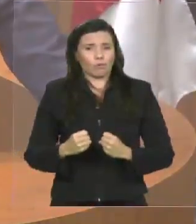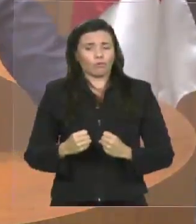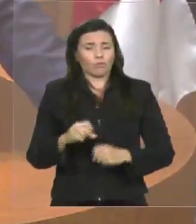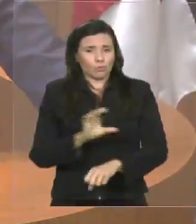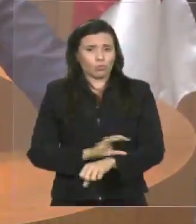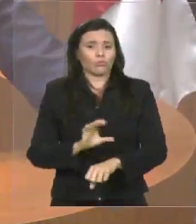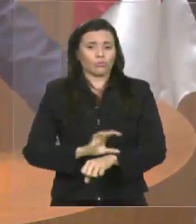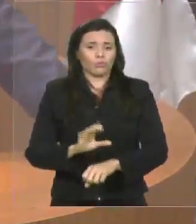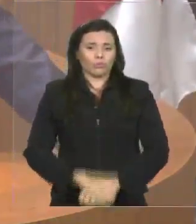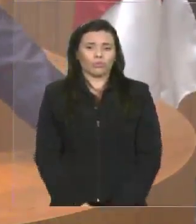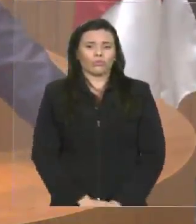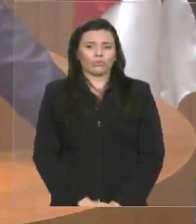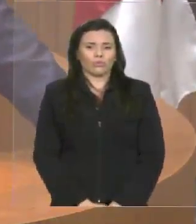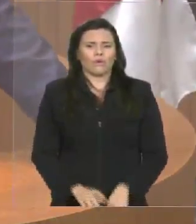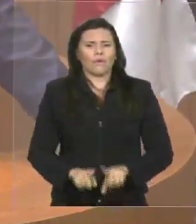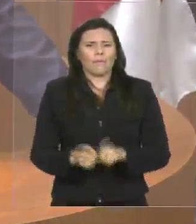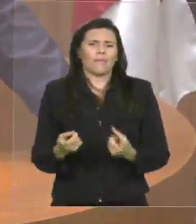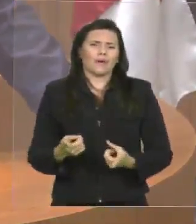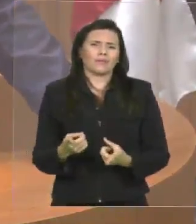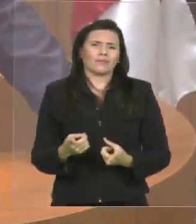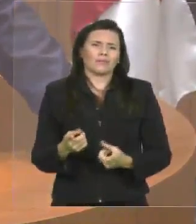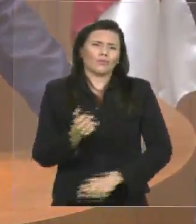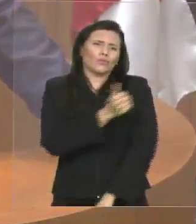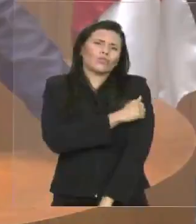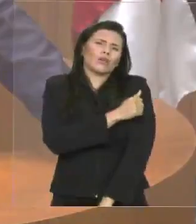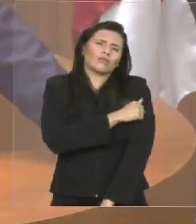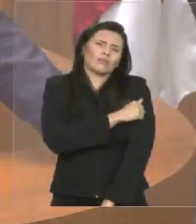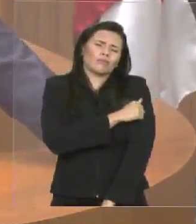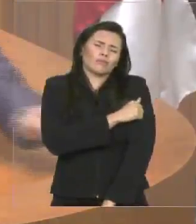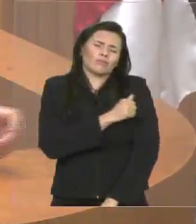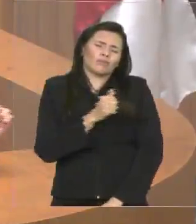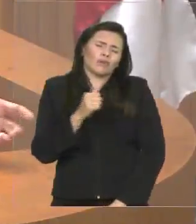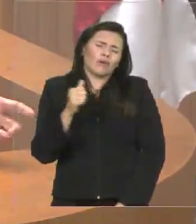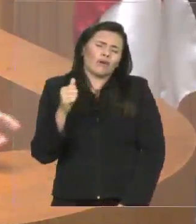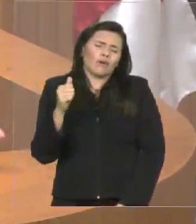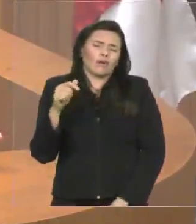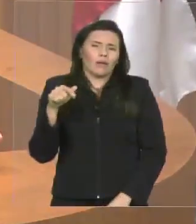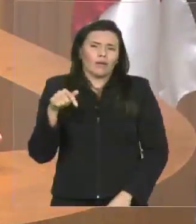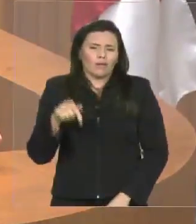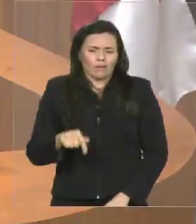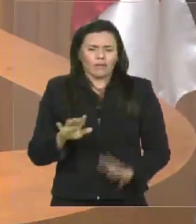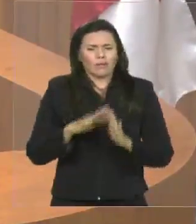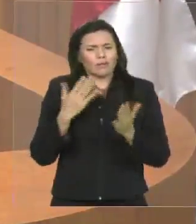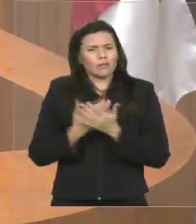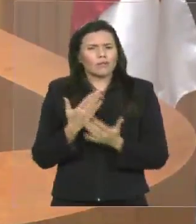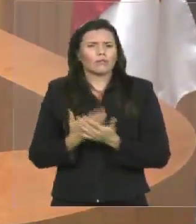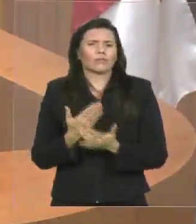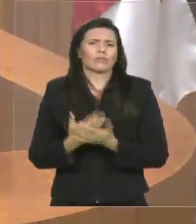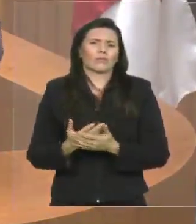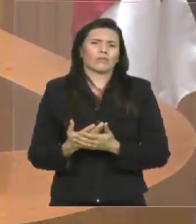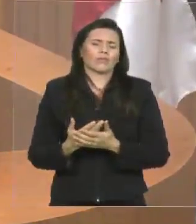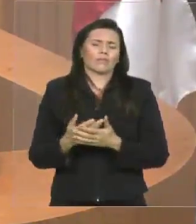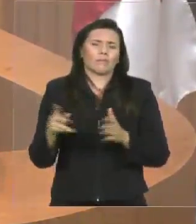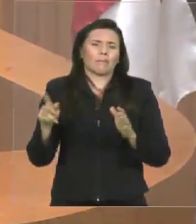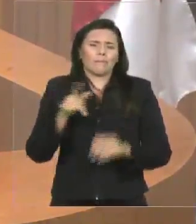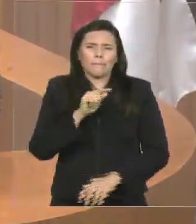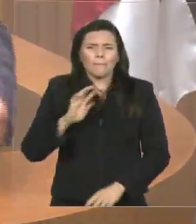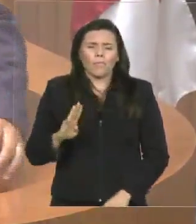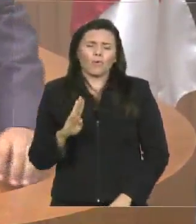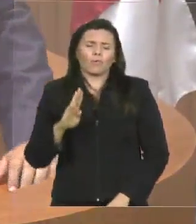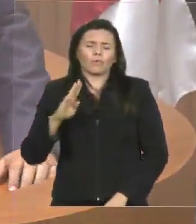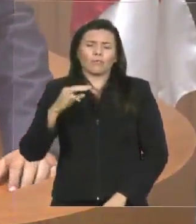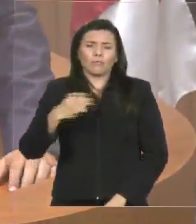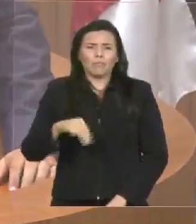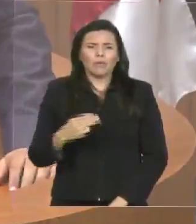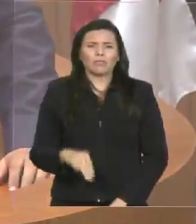longe de alcançar a metade das vagas, anda muito longe de alcançar a metade das vagas. A maioria dos alunos vem de